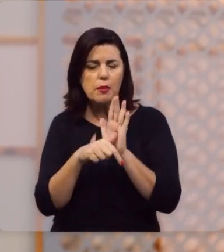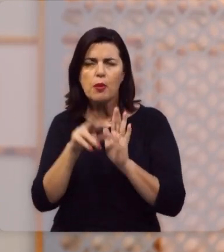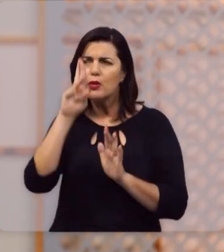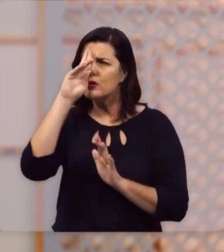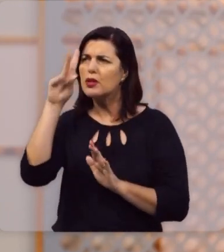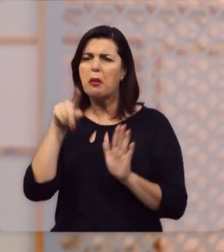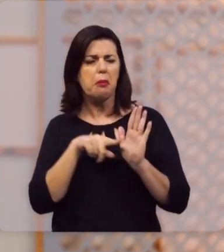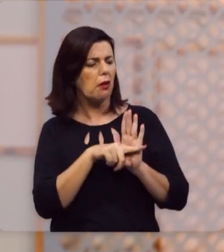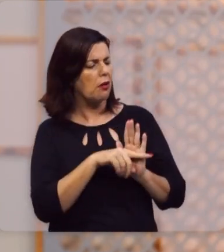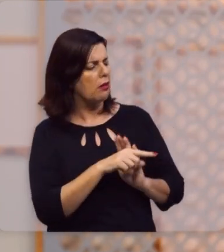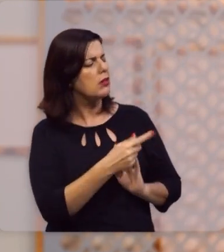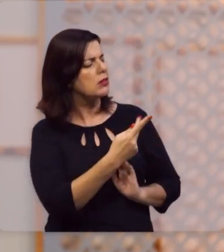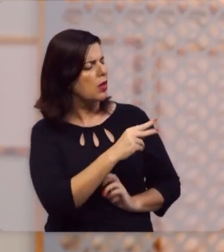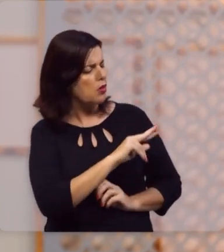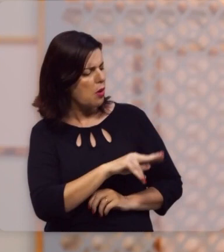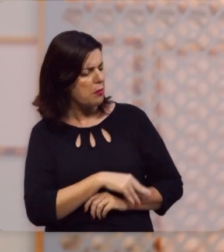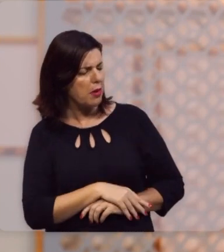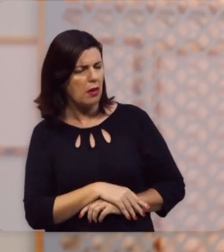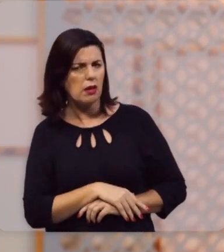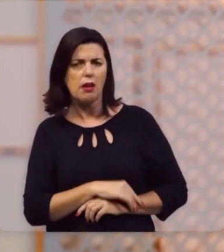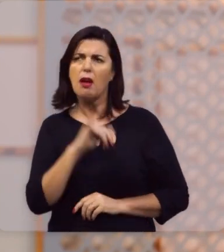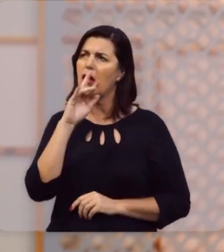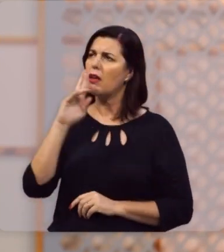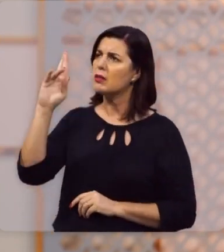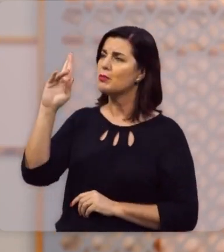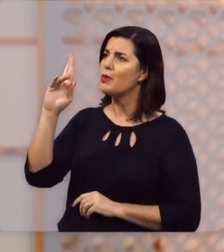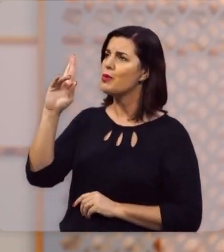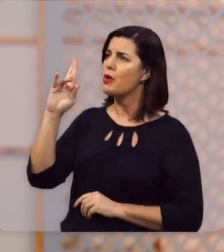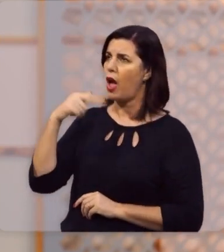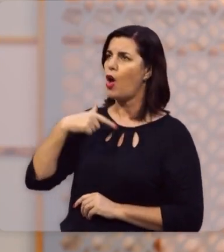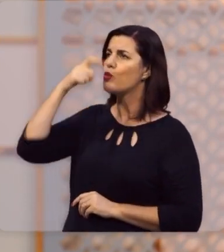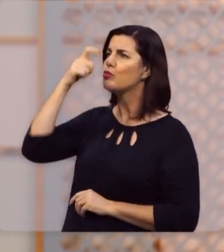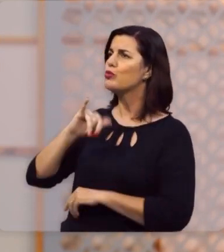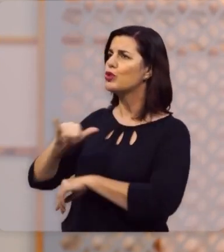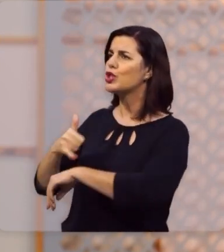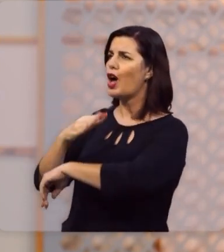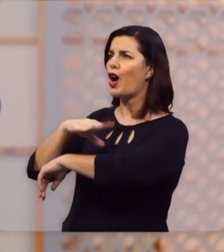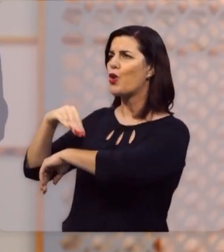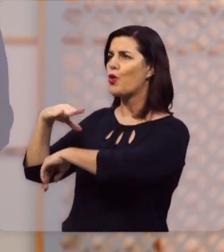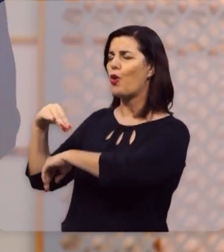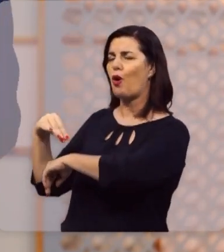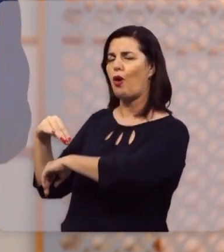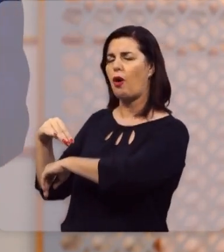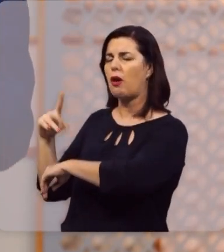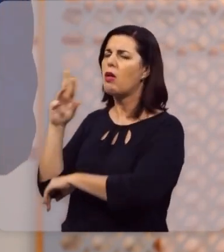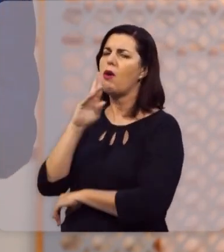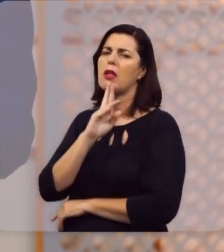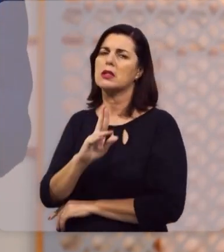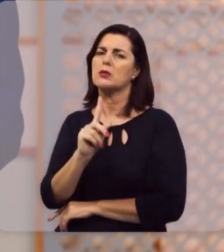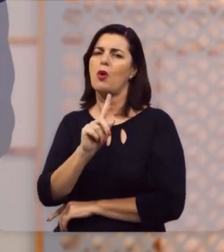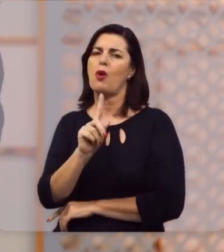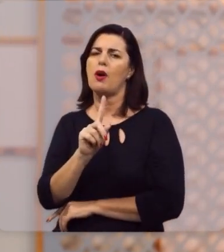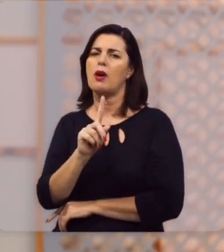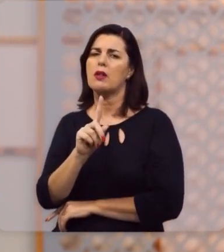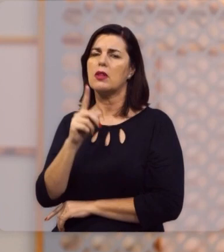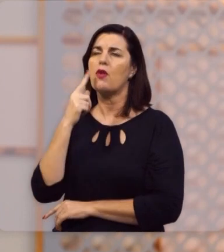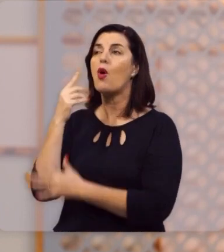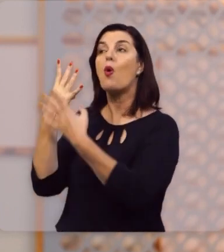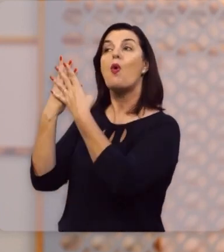depois, o senhor pergunta, como é que você chama? E ele respondeu, eu sou Jacó. Aquilo não foi uma resposta,